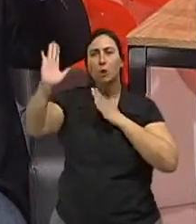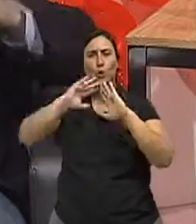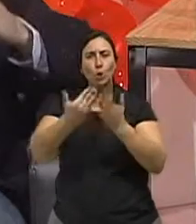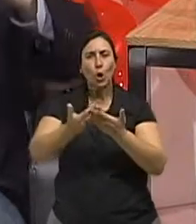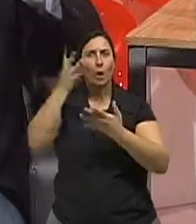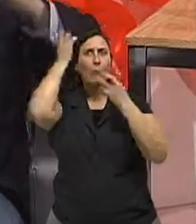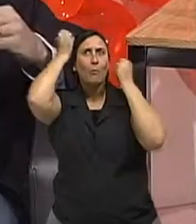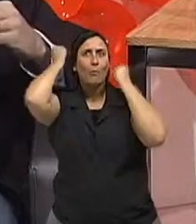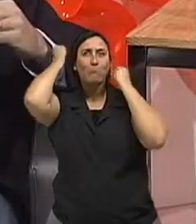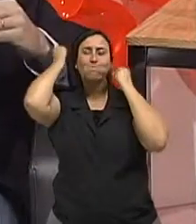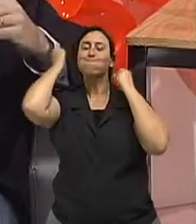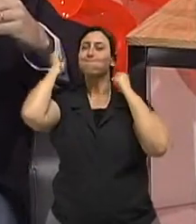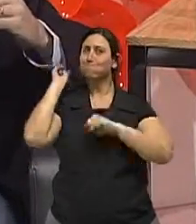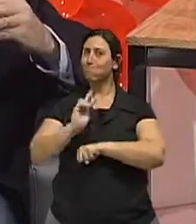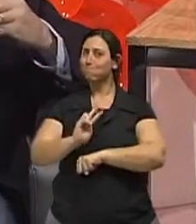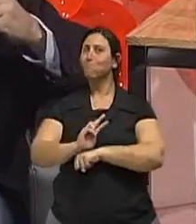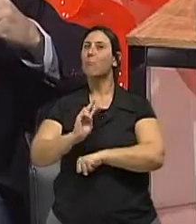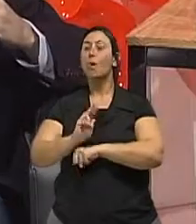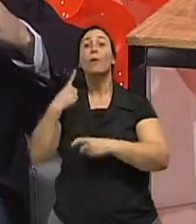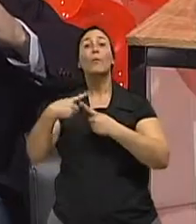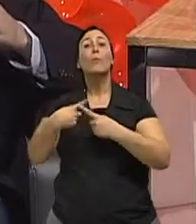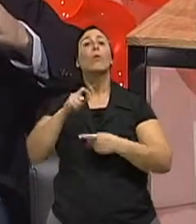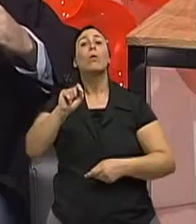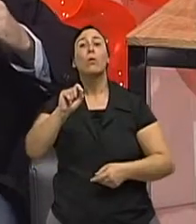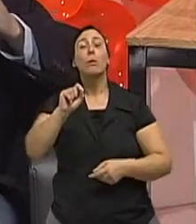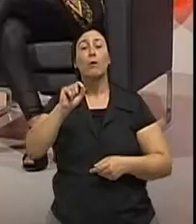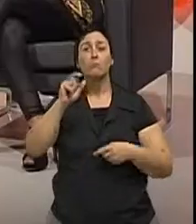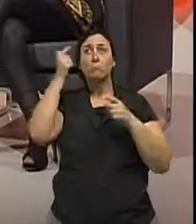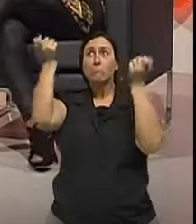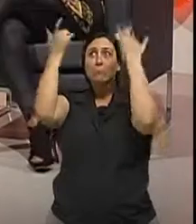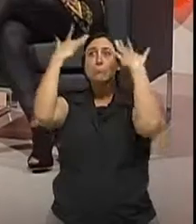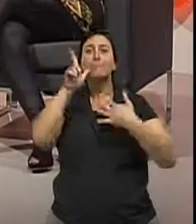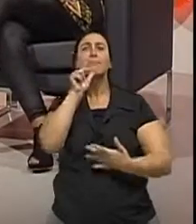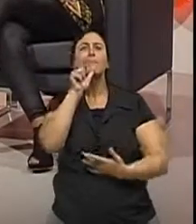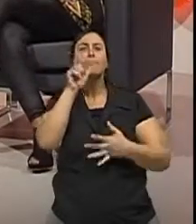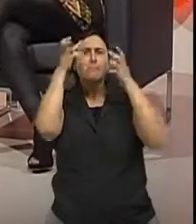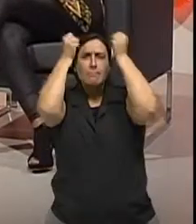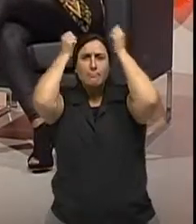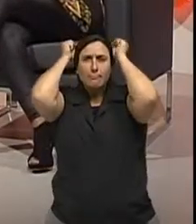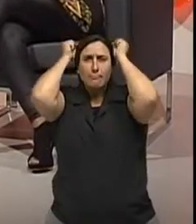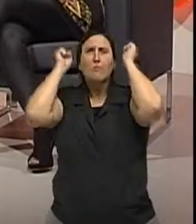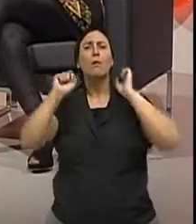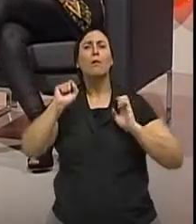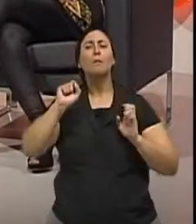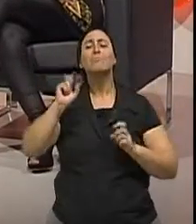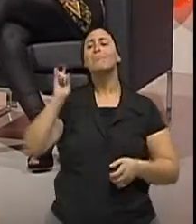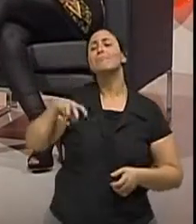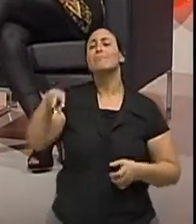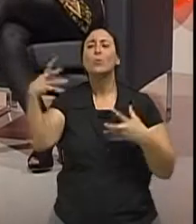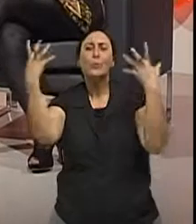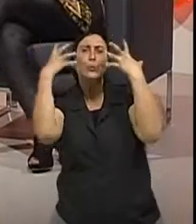quebra de barreira dos mecanismos de defesa do corpo. Nós temos que... Ah, o organismo fica mais sensível. Fica mais